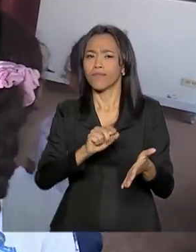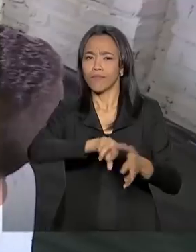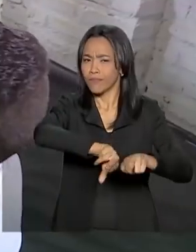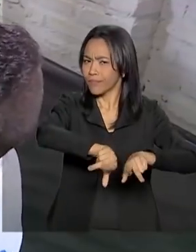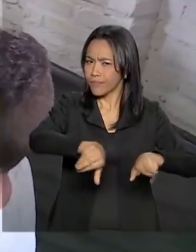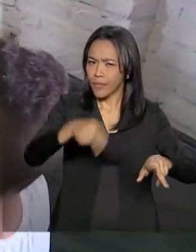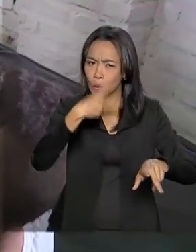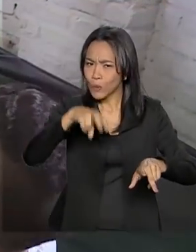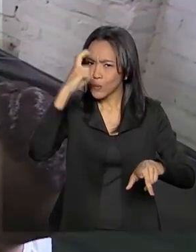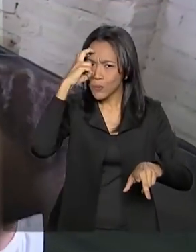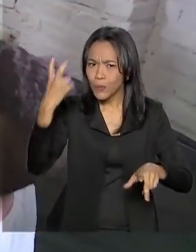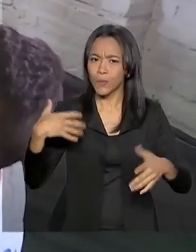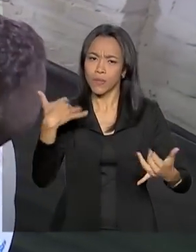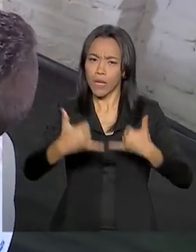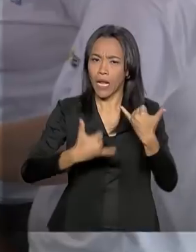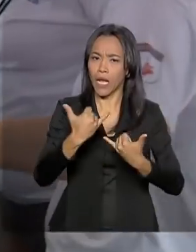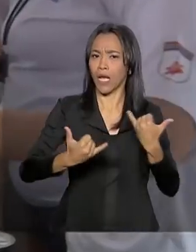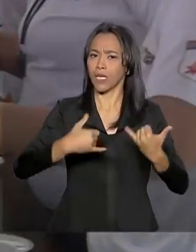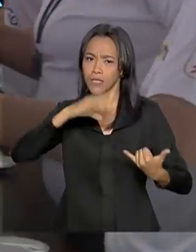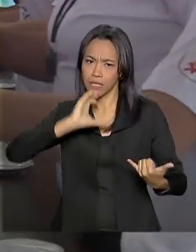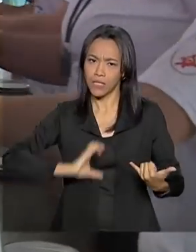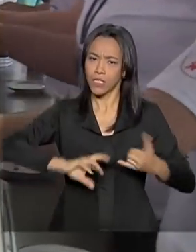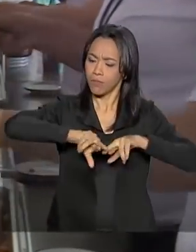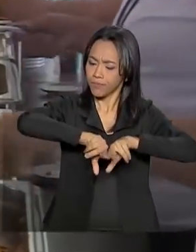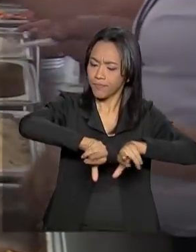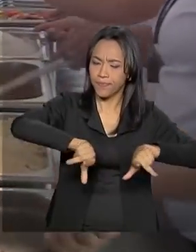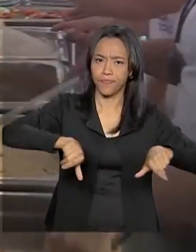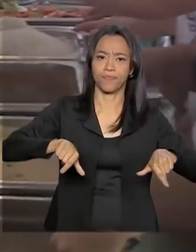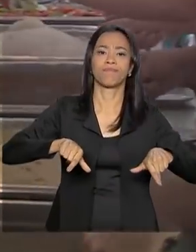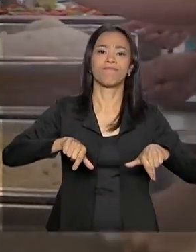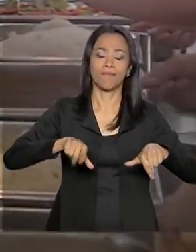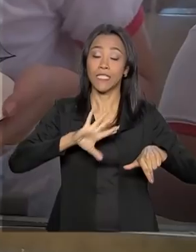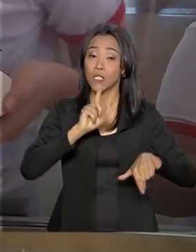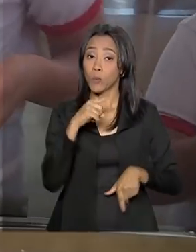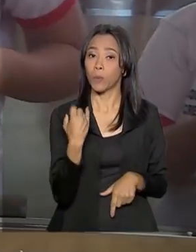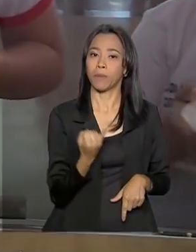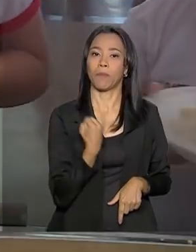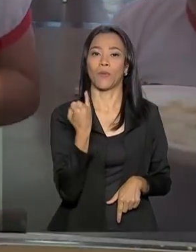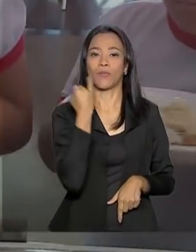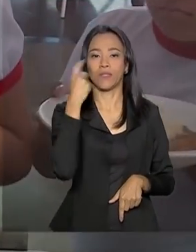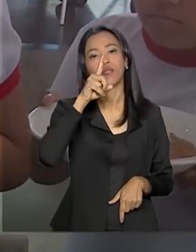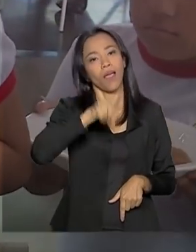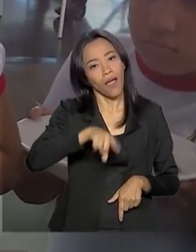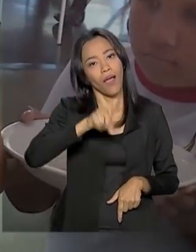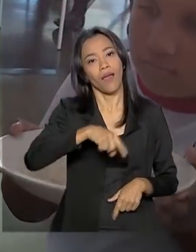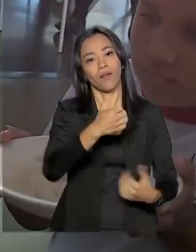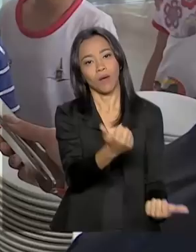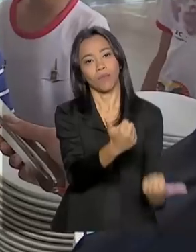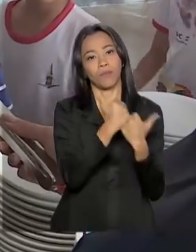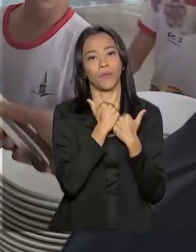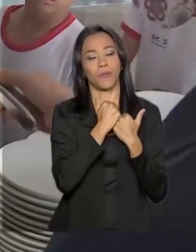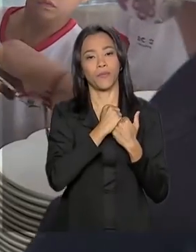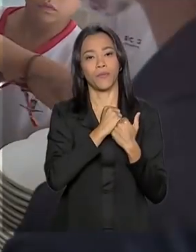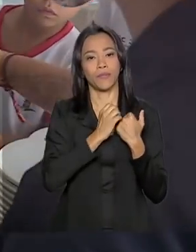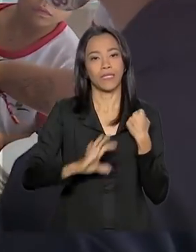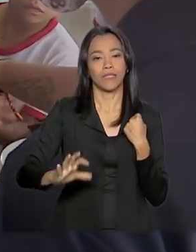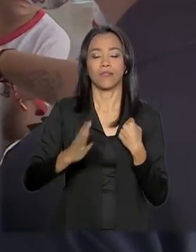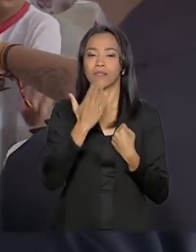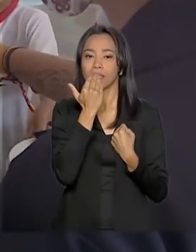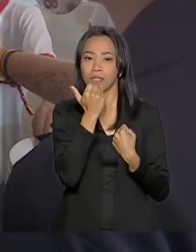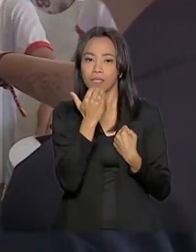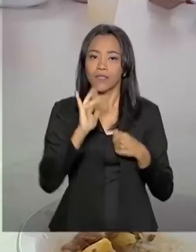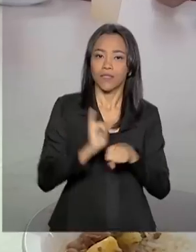de cidadania e uma atividade muito importante que é o apoio no que diz respeito à segurança alimentar.